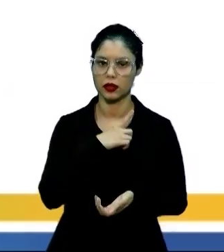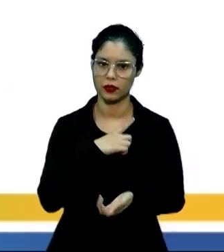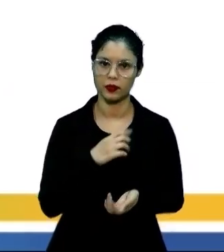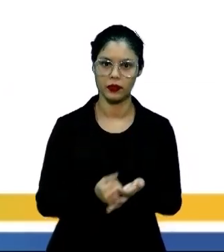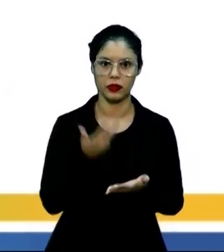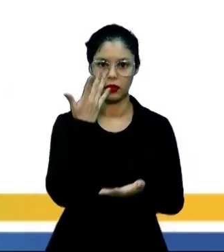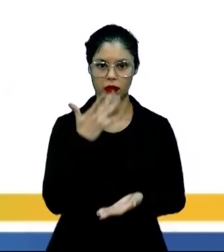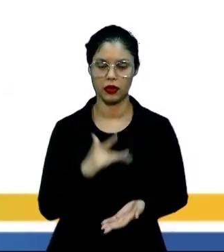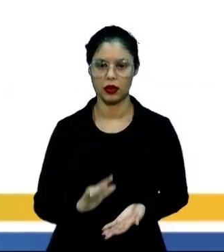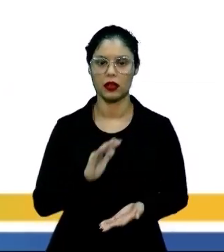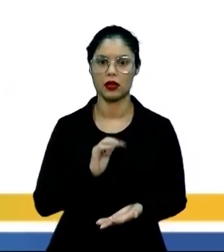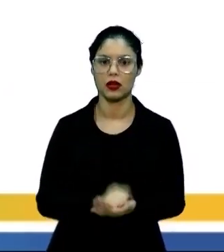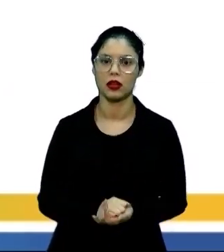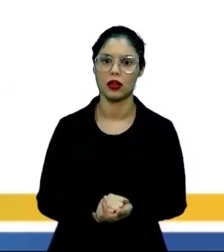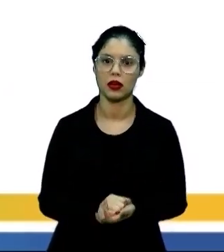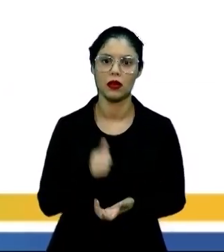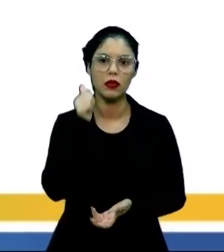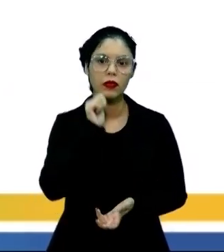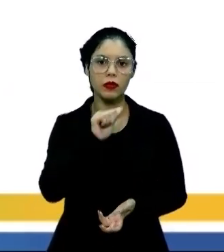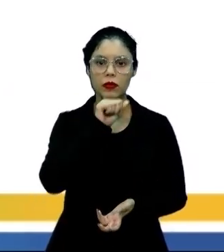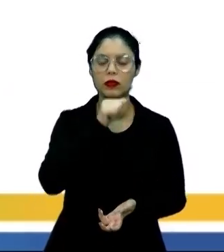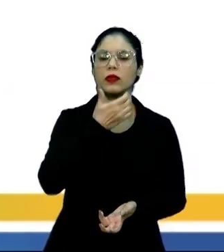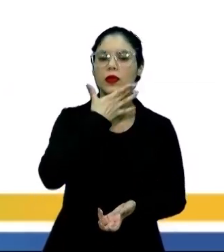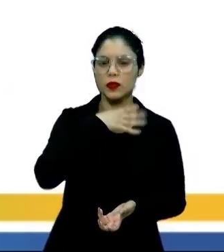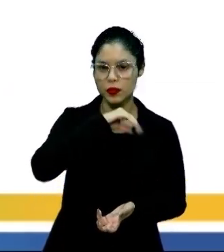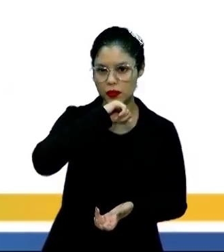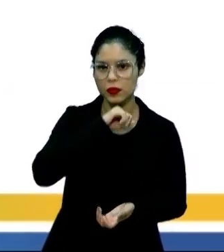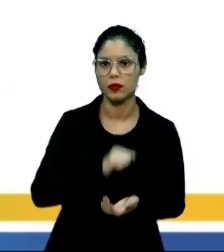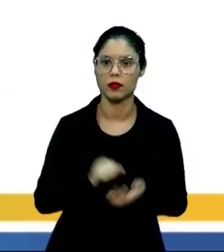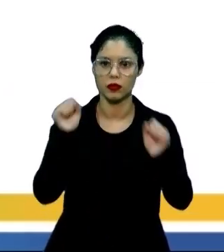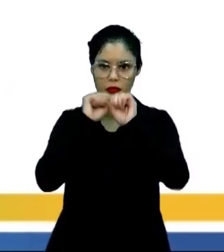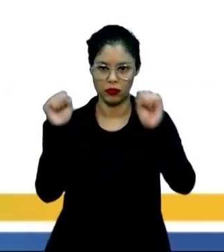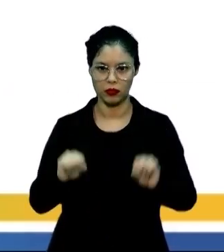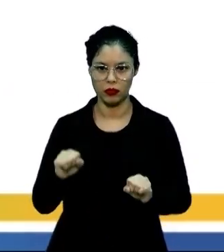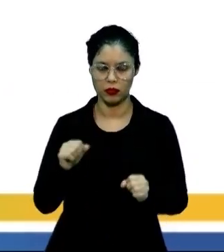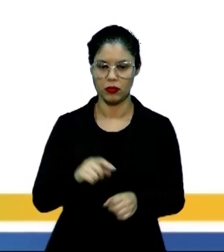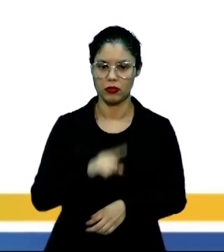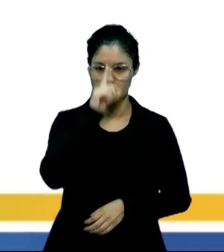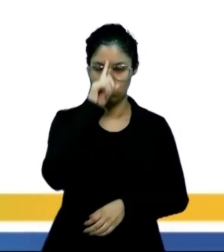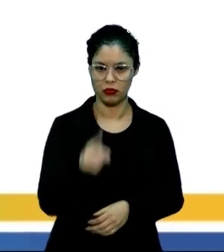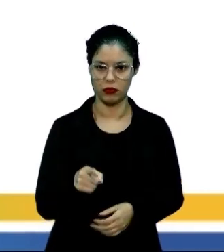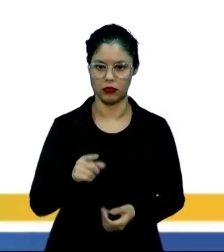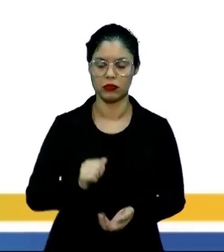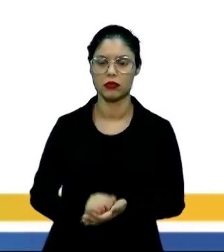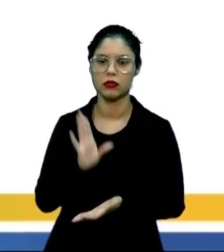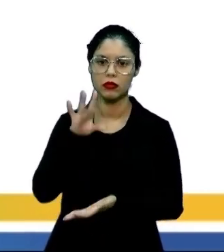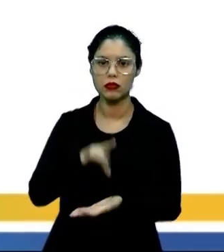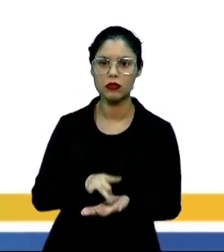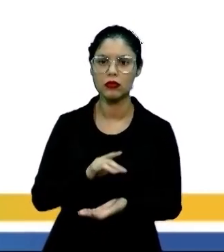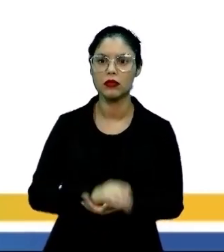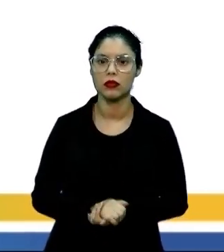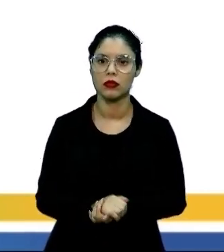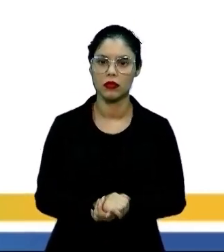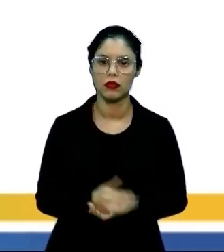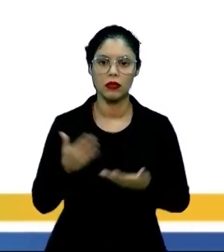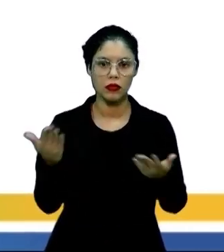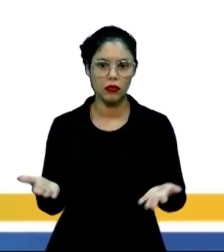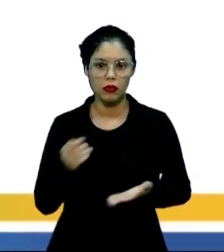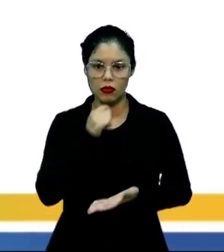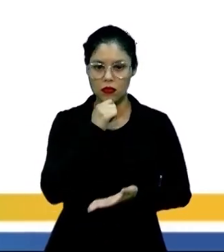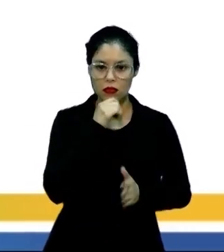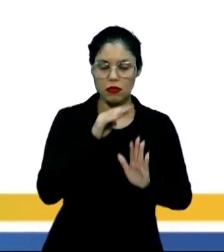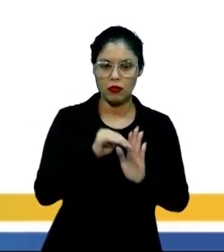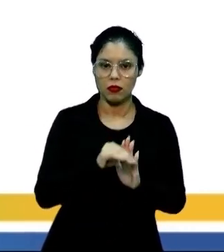as crianças, o pai aí representando o sistema patriarcal de forma bem realista. E aí, logo